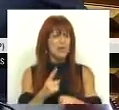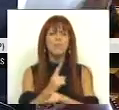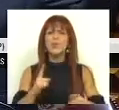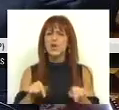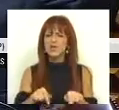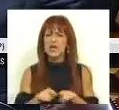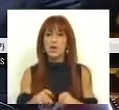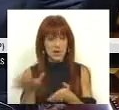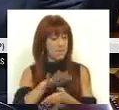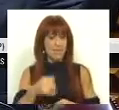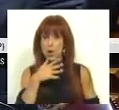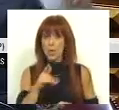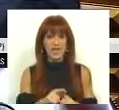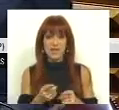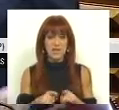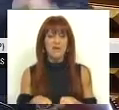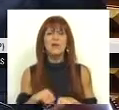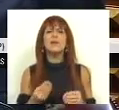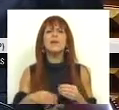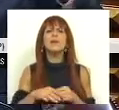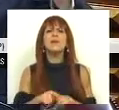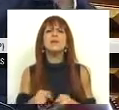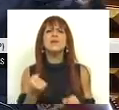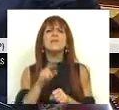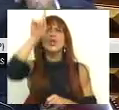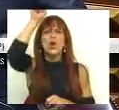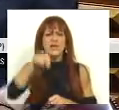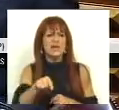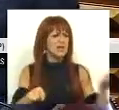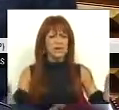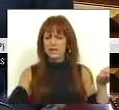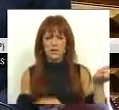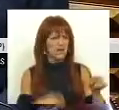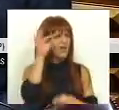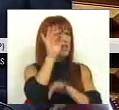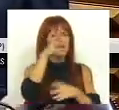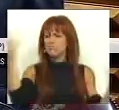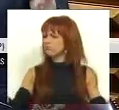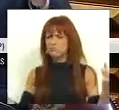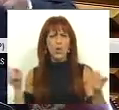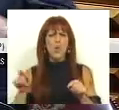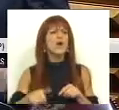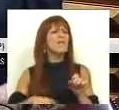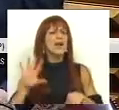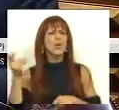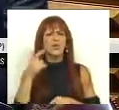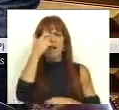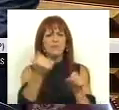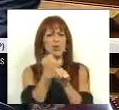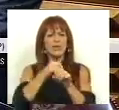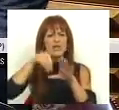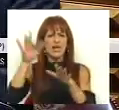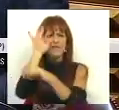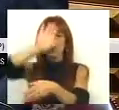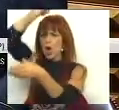Porque este mapa não diz onde é que são. Onde é que o limite norte, sul, este e oeste, cada uma das freguesias? O que é que vai acontecer? Os funcionários das